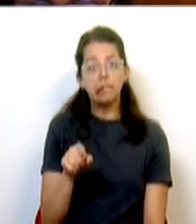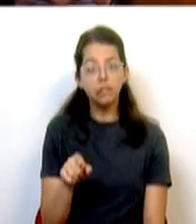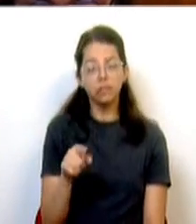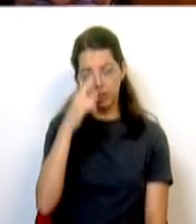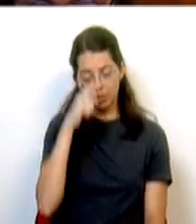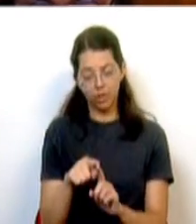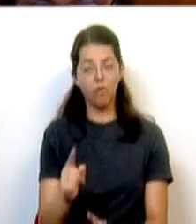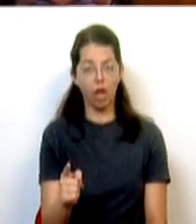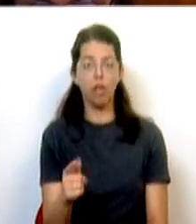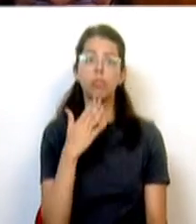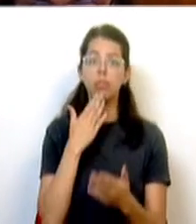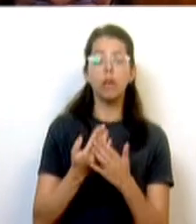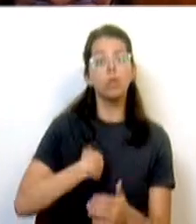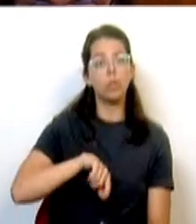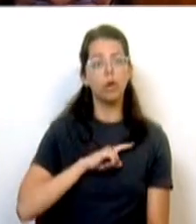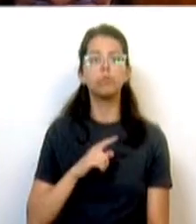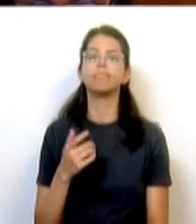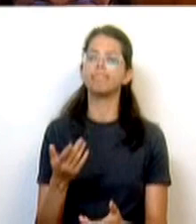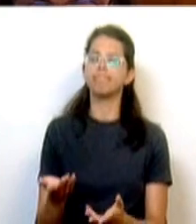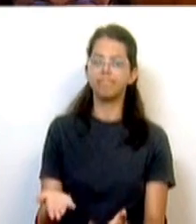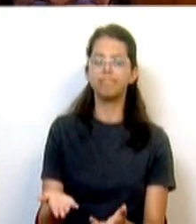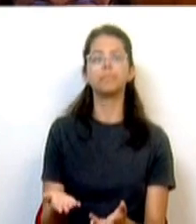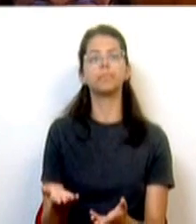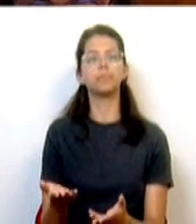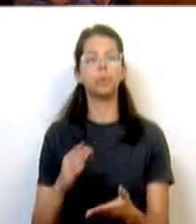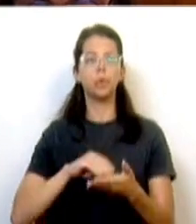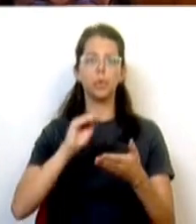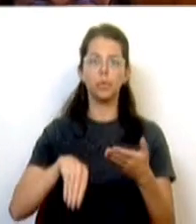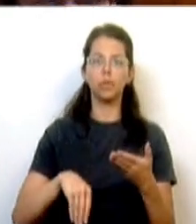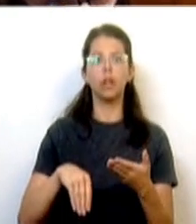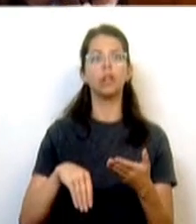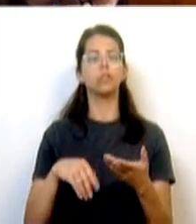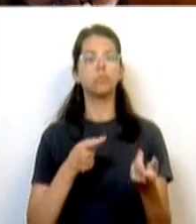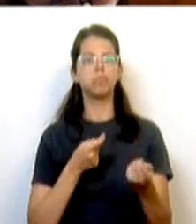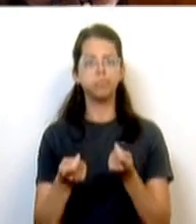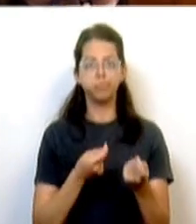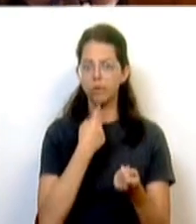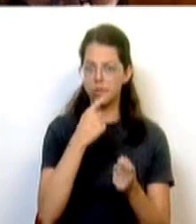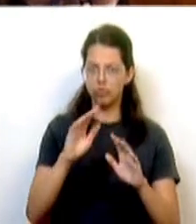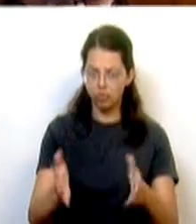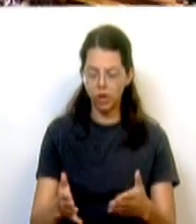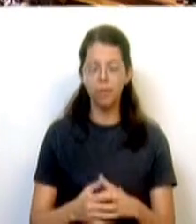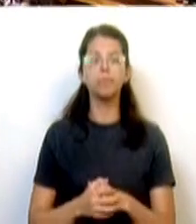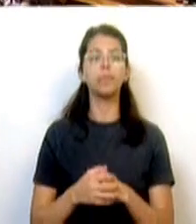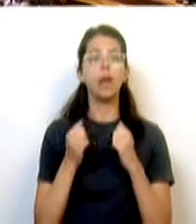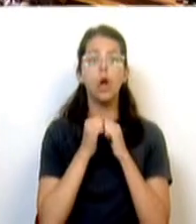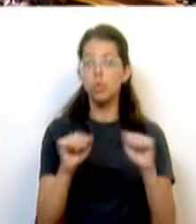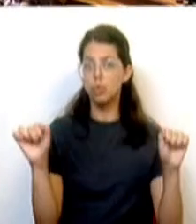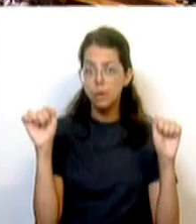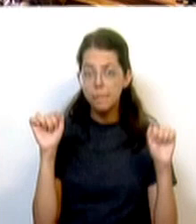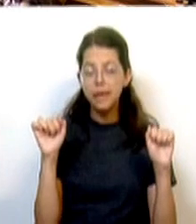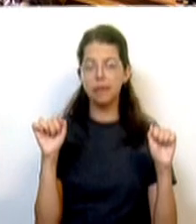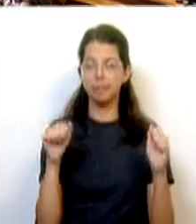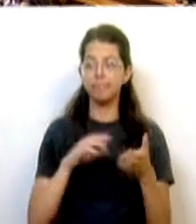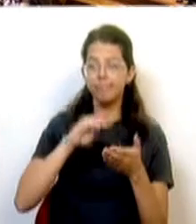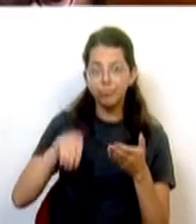dar um sinal também ao nível dos contratos de gestão, como vos referir. A autonomia, é para isso que eles são